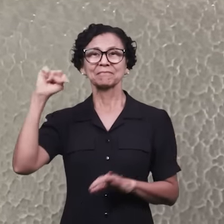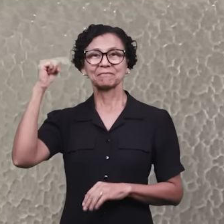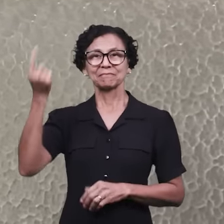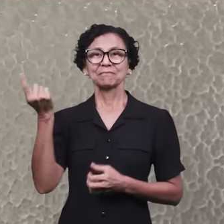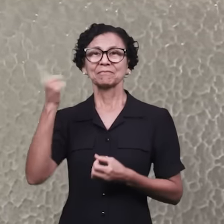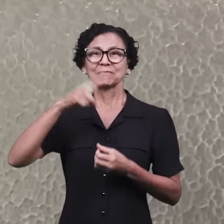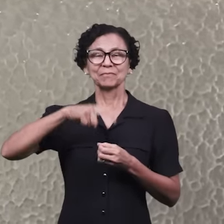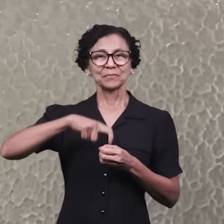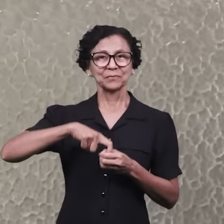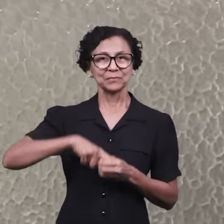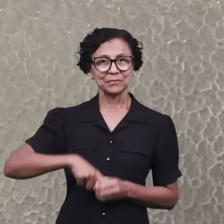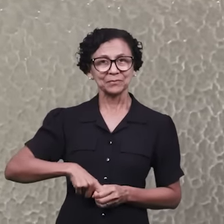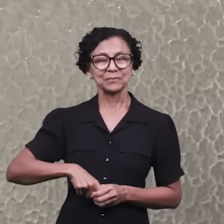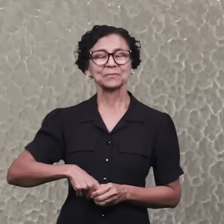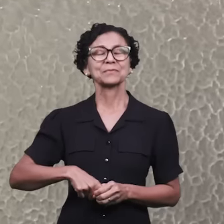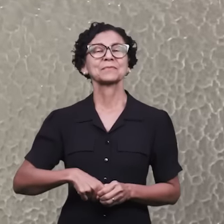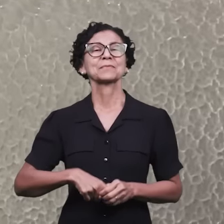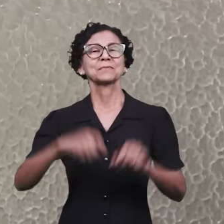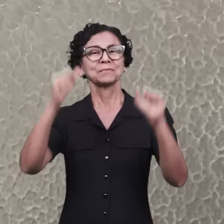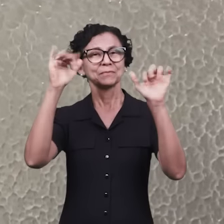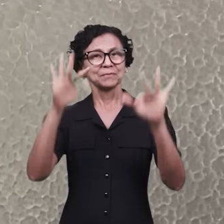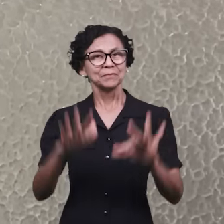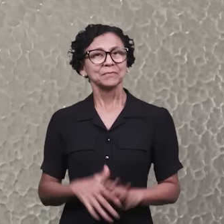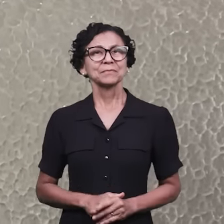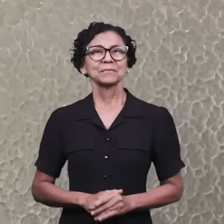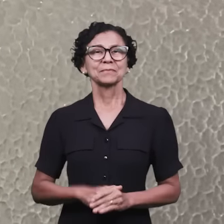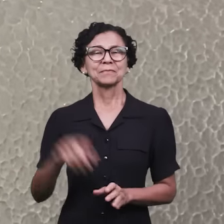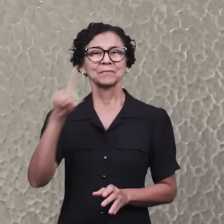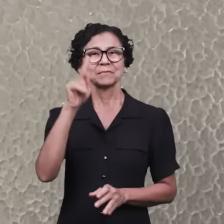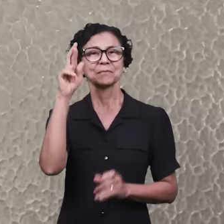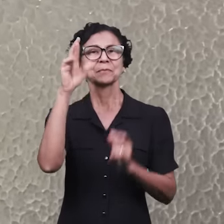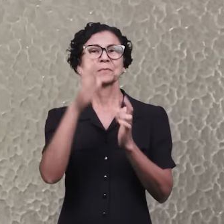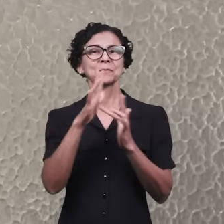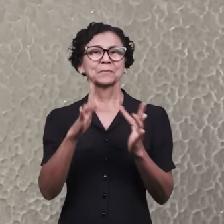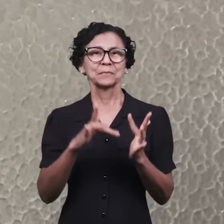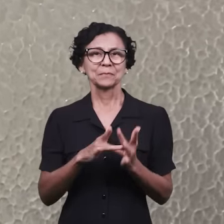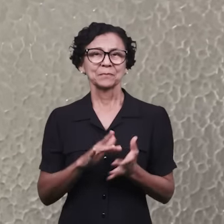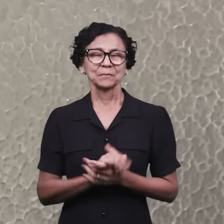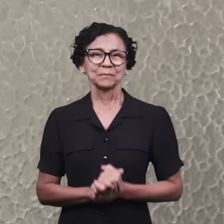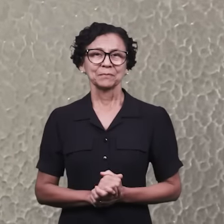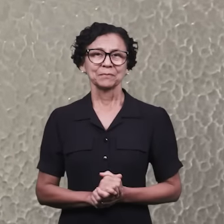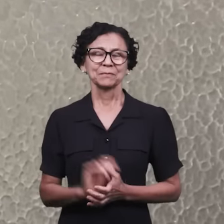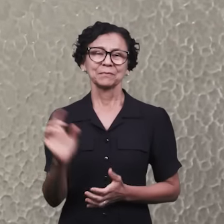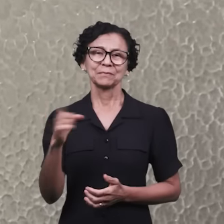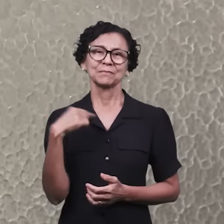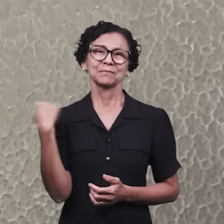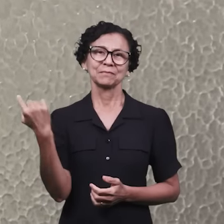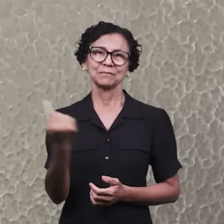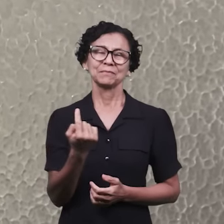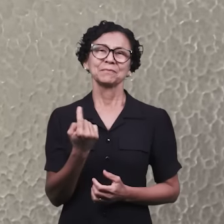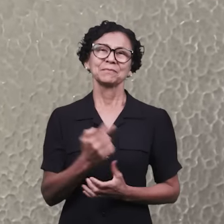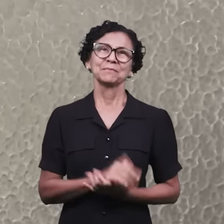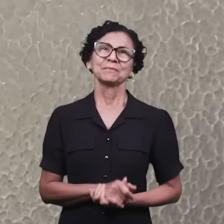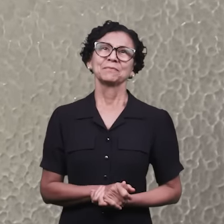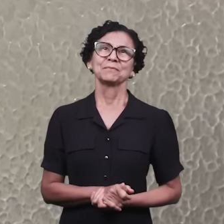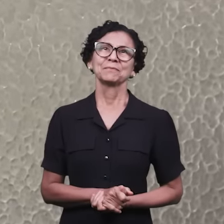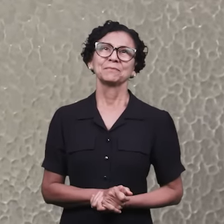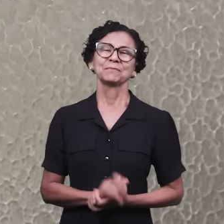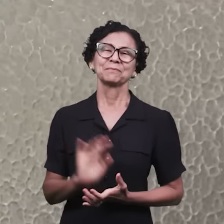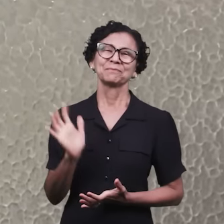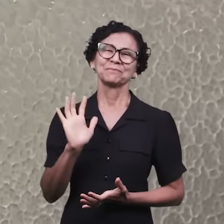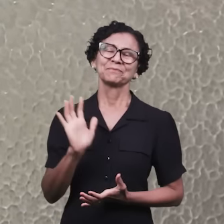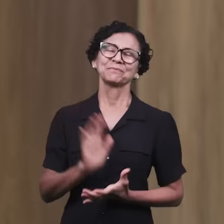vem na certeza que mais ainda o Senhor tem a operar no nosso meio. A paz do Senhor Jesus, irmão Jorge, a paz do Senhor Jesus a todos os irmãos.